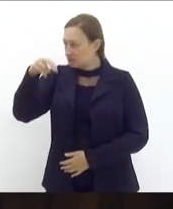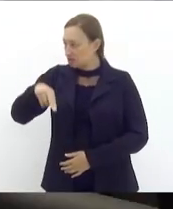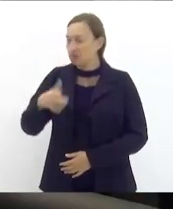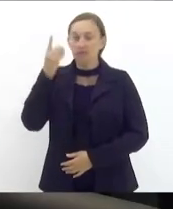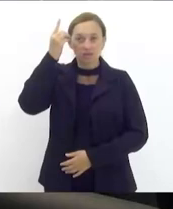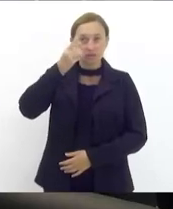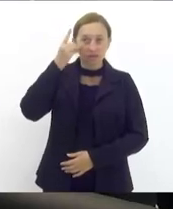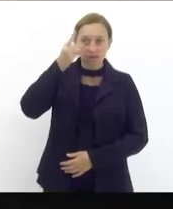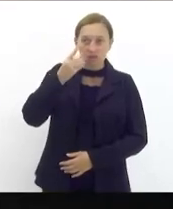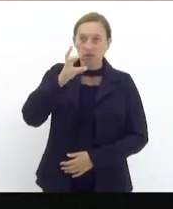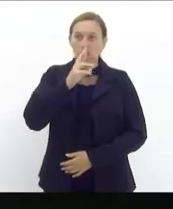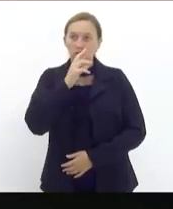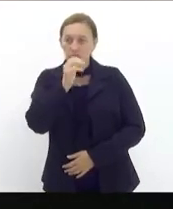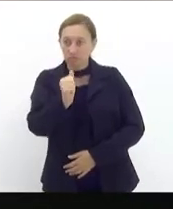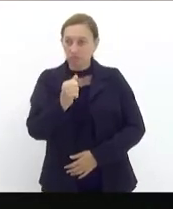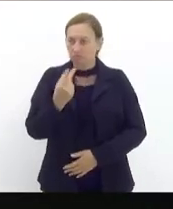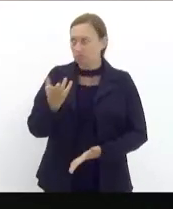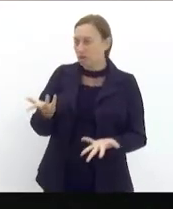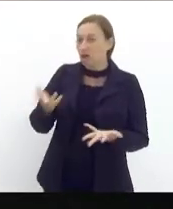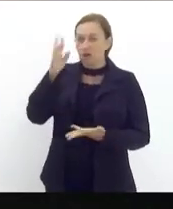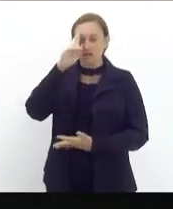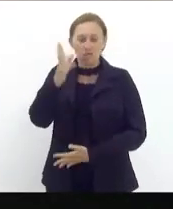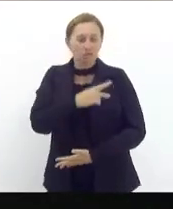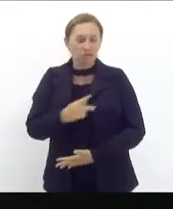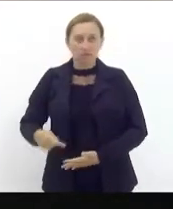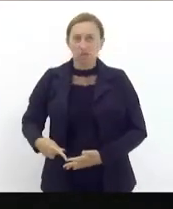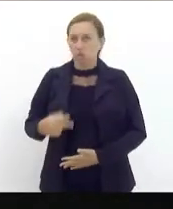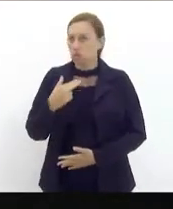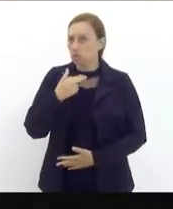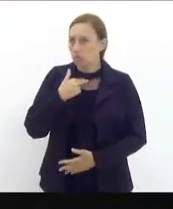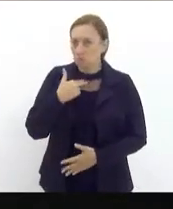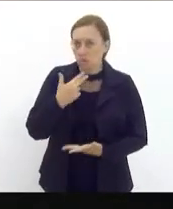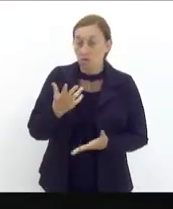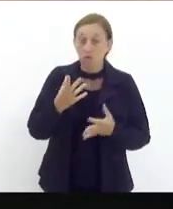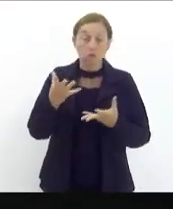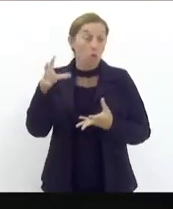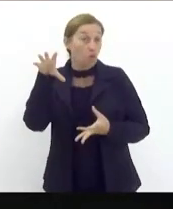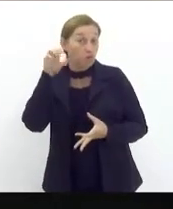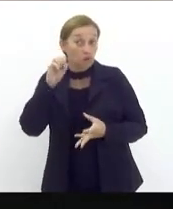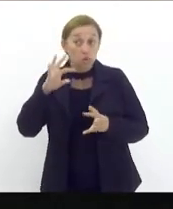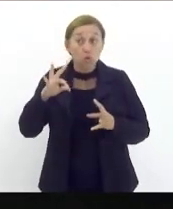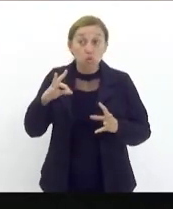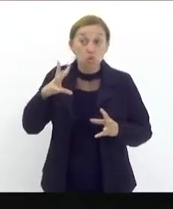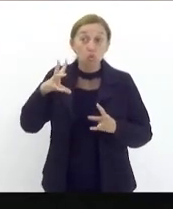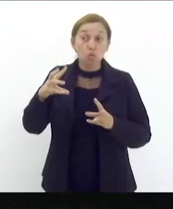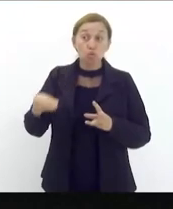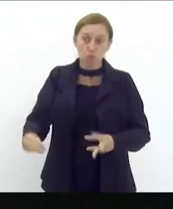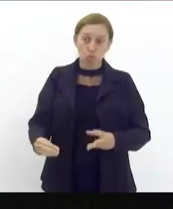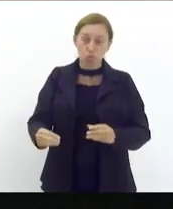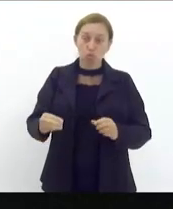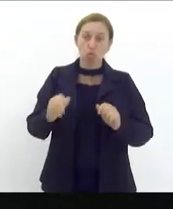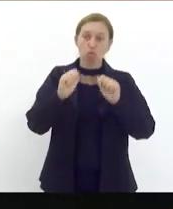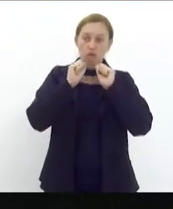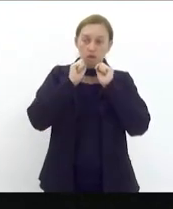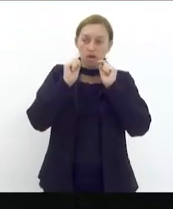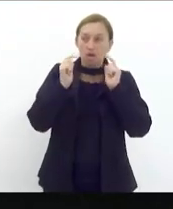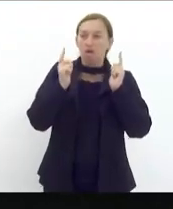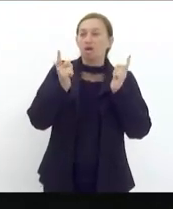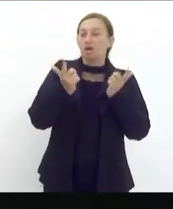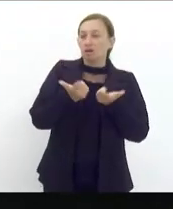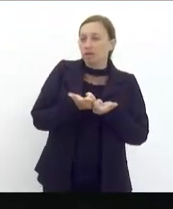presidente eu não posso ouvir aqui toda essa temática trazida ao plenário pelo deputado Paul Bell